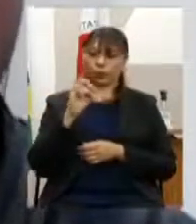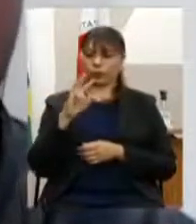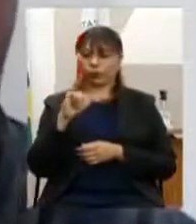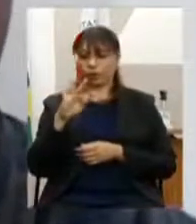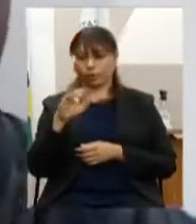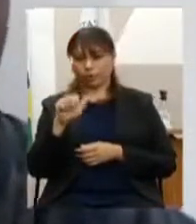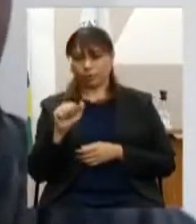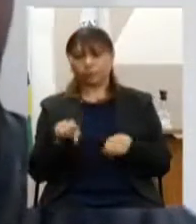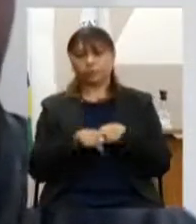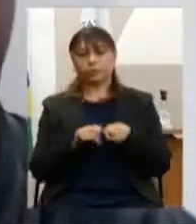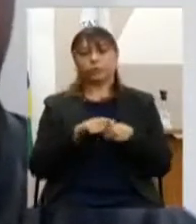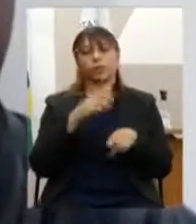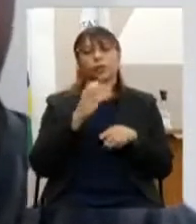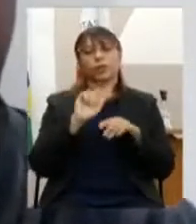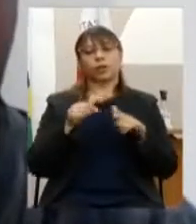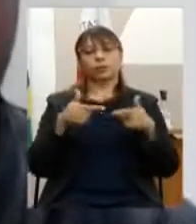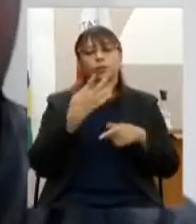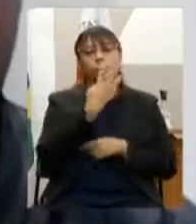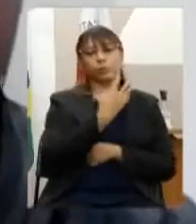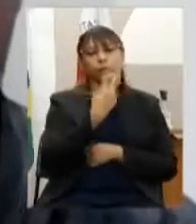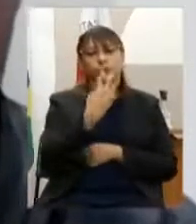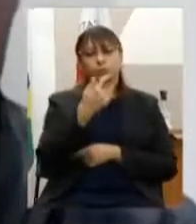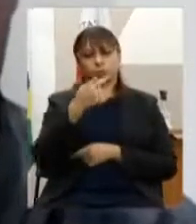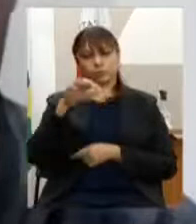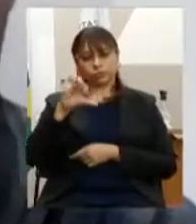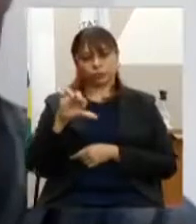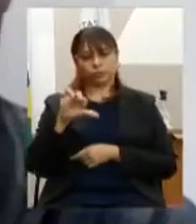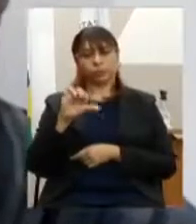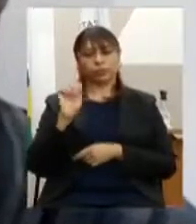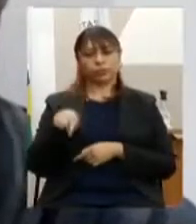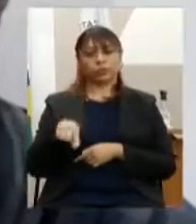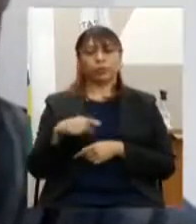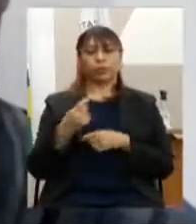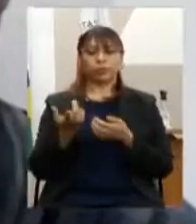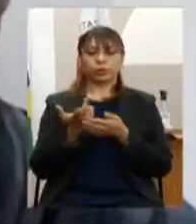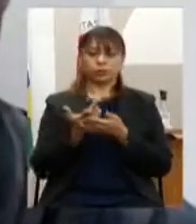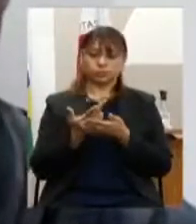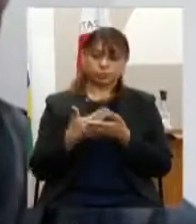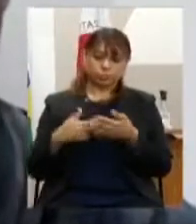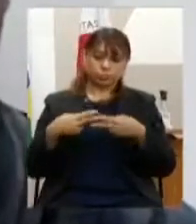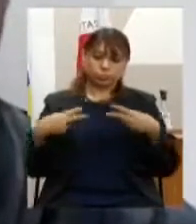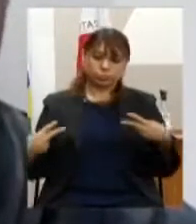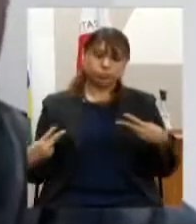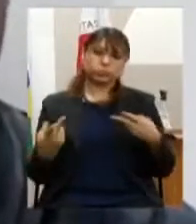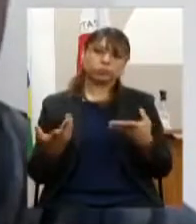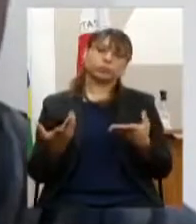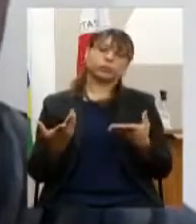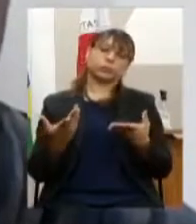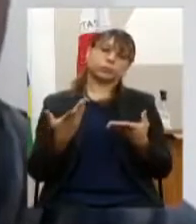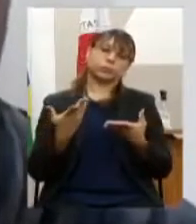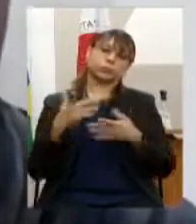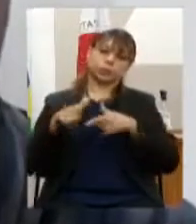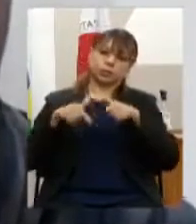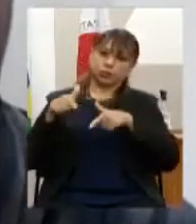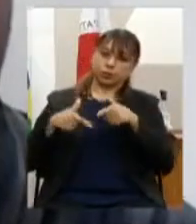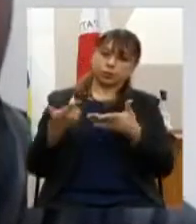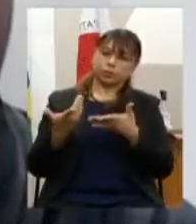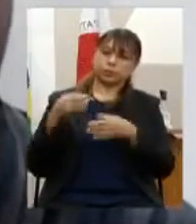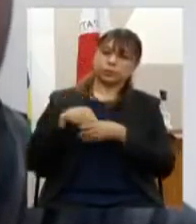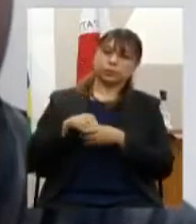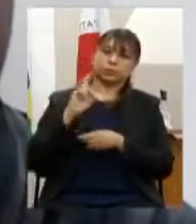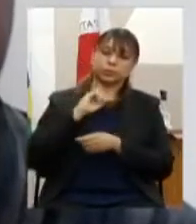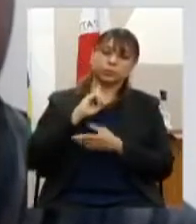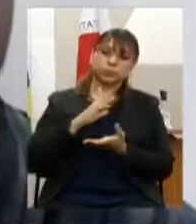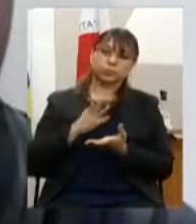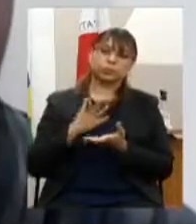4279 Artesanato Mineiro para o Desenvolvimento Regional conforme se segue Alterar a